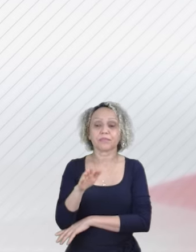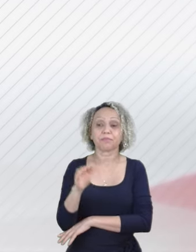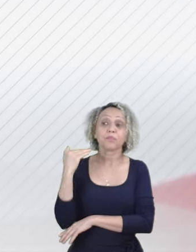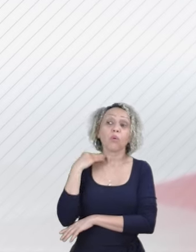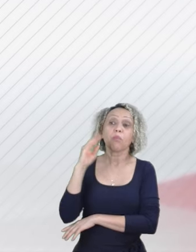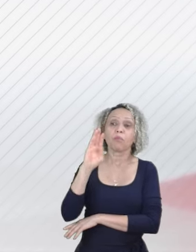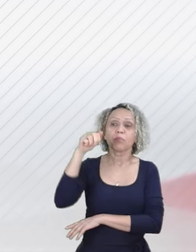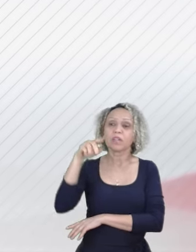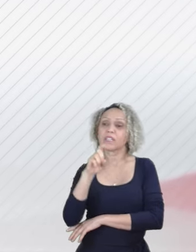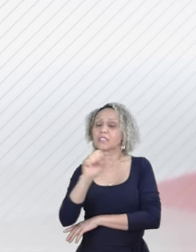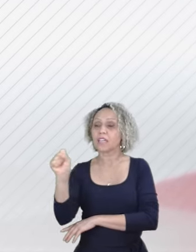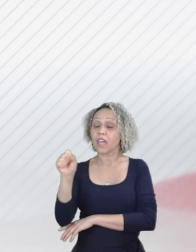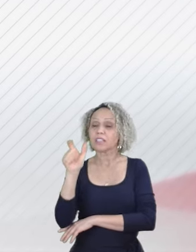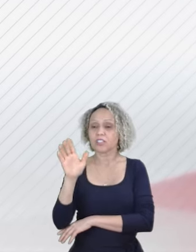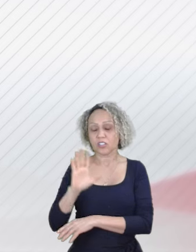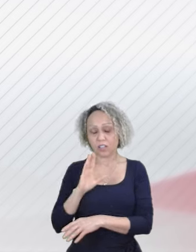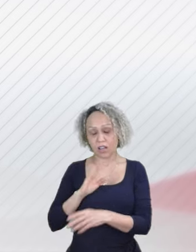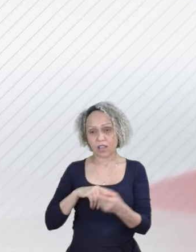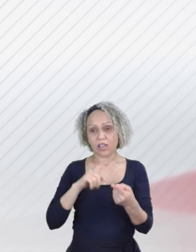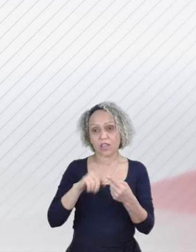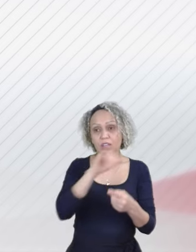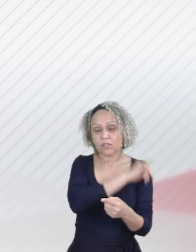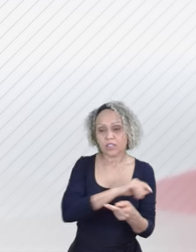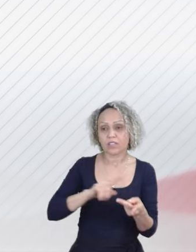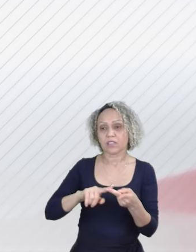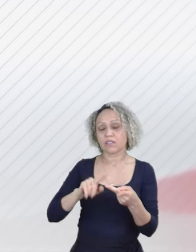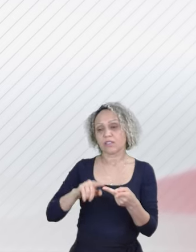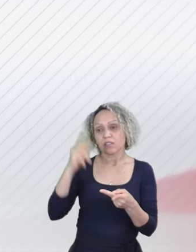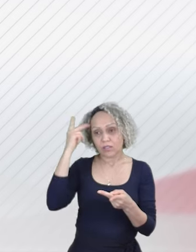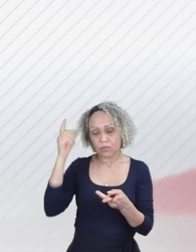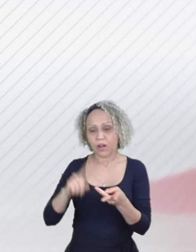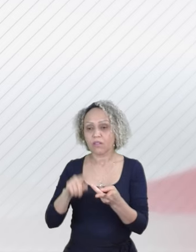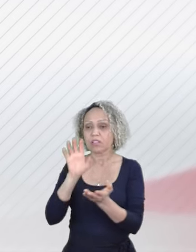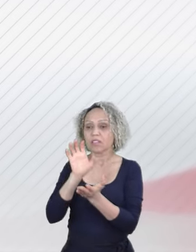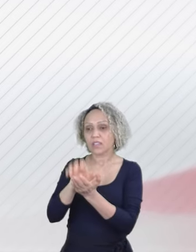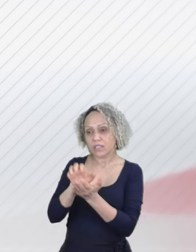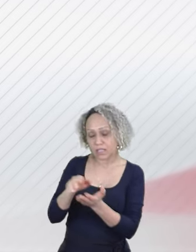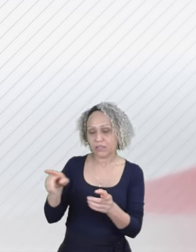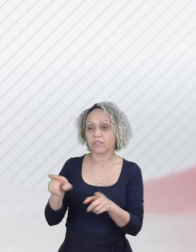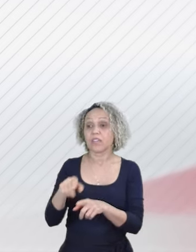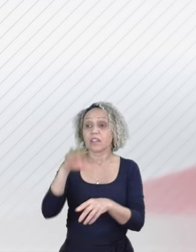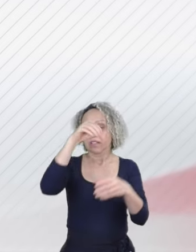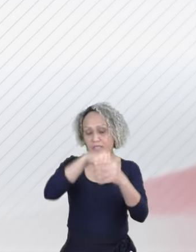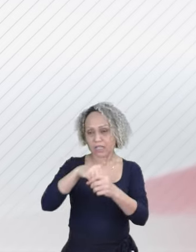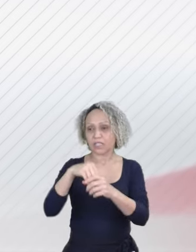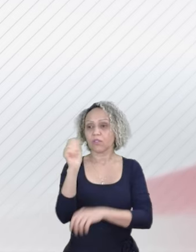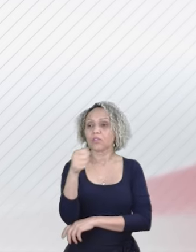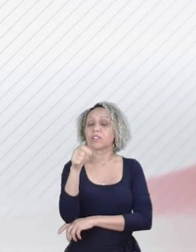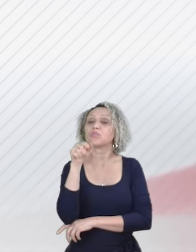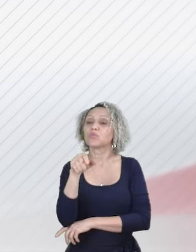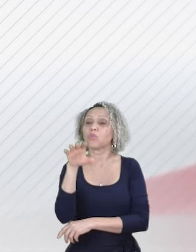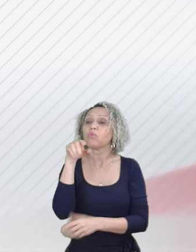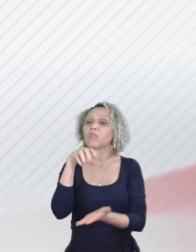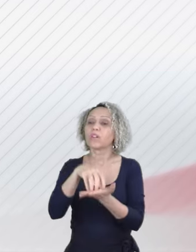BNDES já providenciou um local. Rio de Janeiro, São Paulo e Recife terá uma unidade avançada aqui